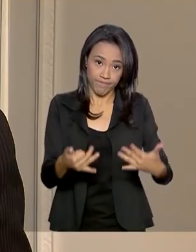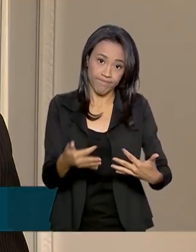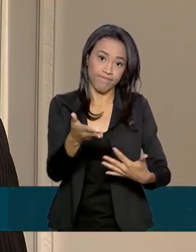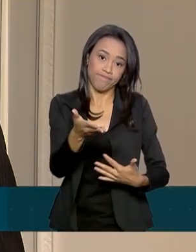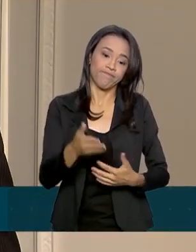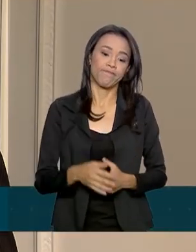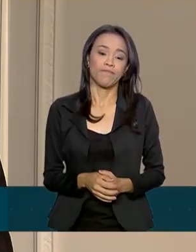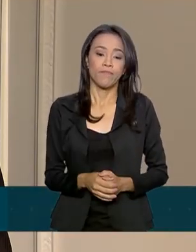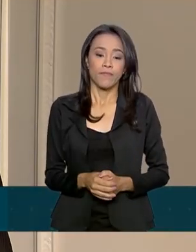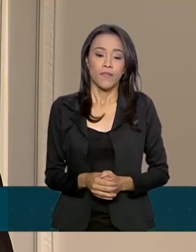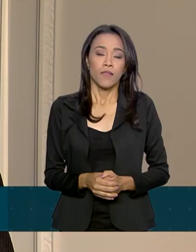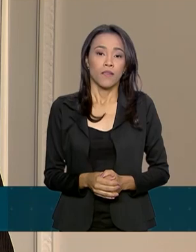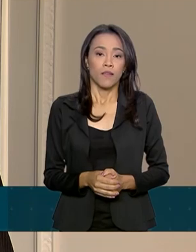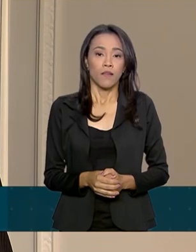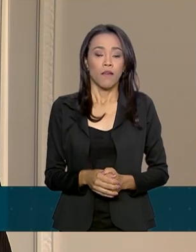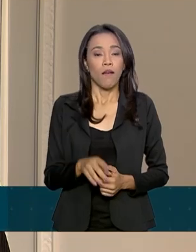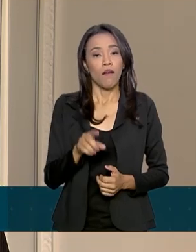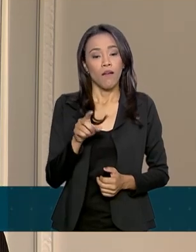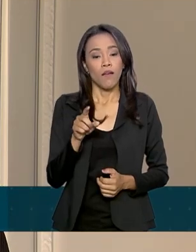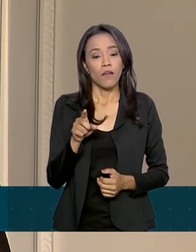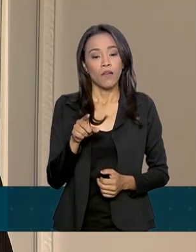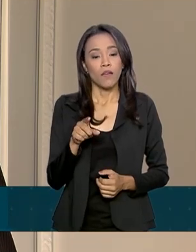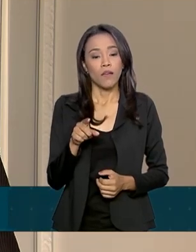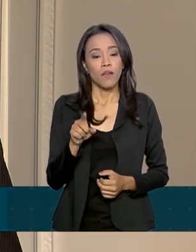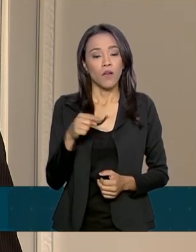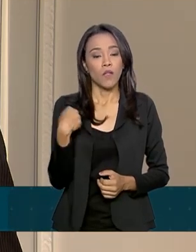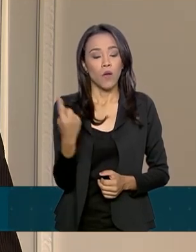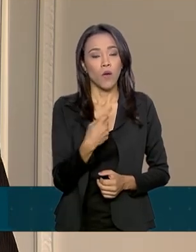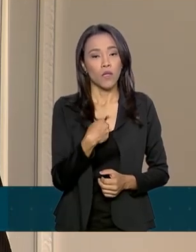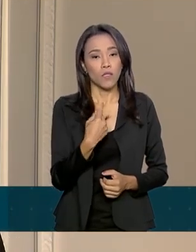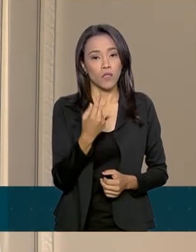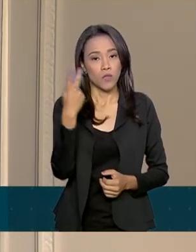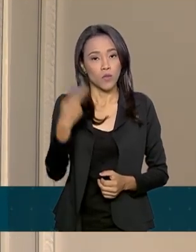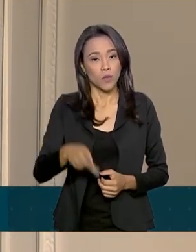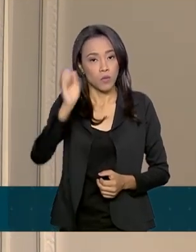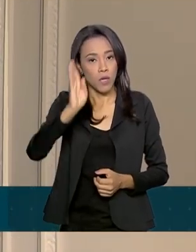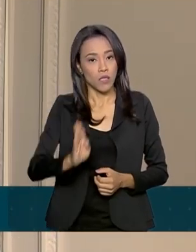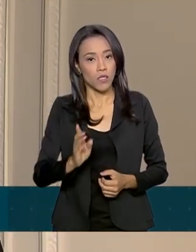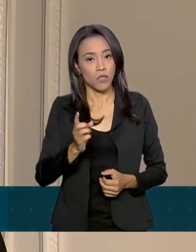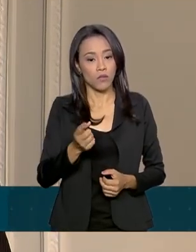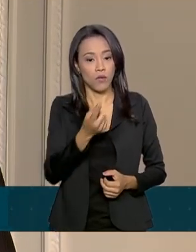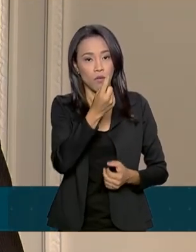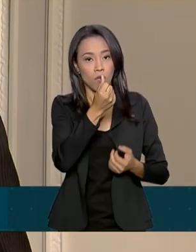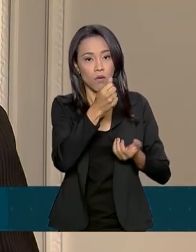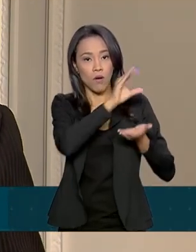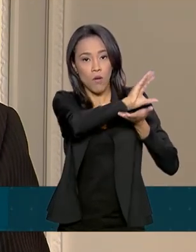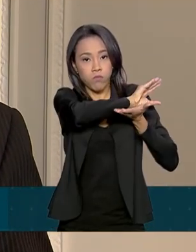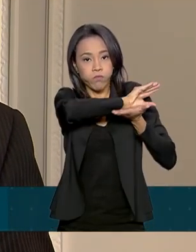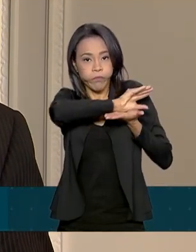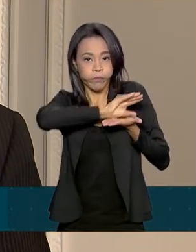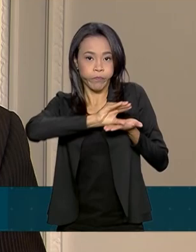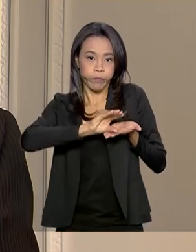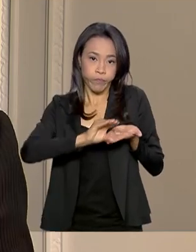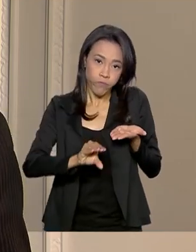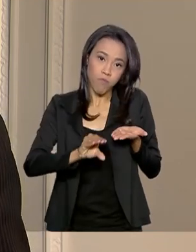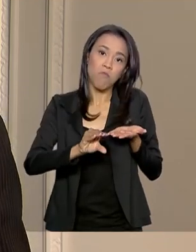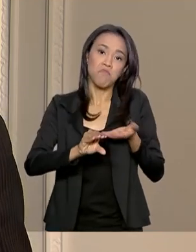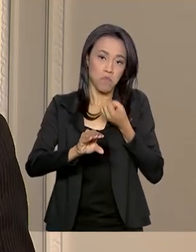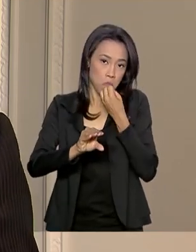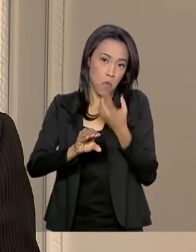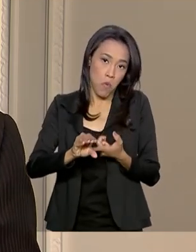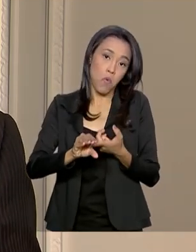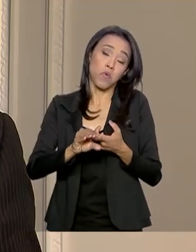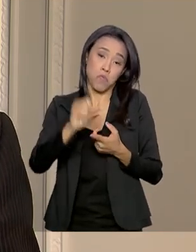Isso configura, no momento, a ajuda que nós estamos recebendo, que é muito valiosa, mas, ao mesmo tempo, acho o Brasil está